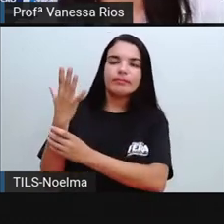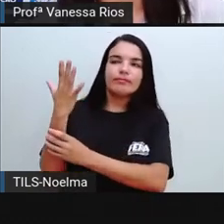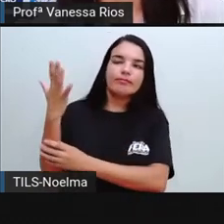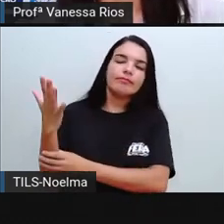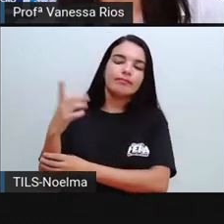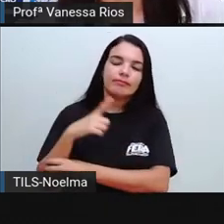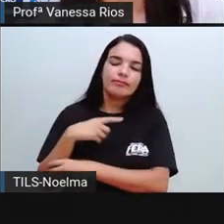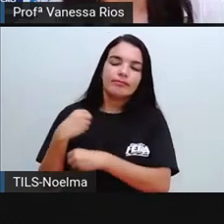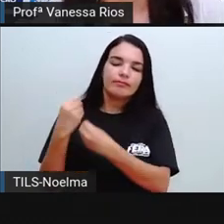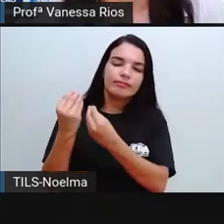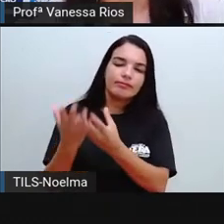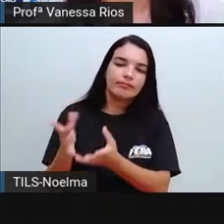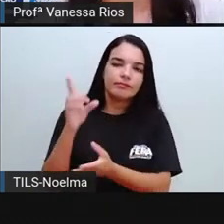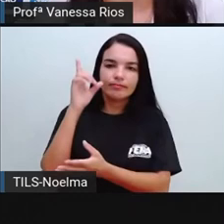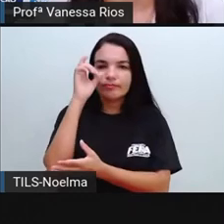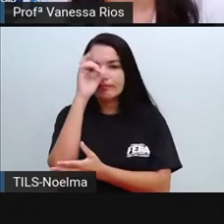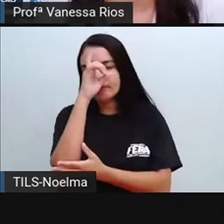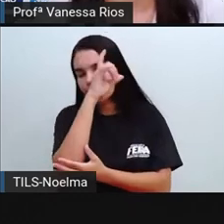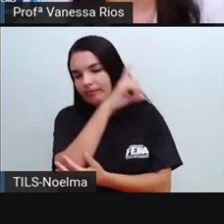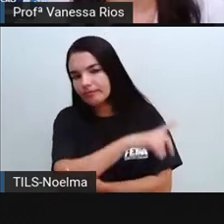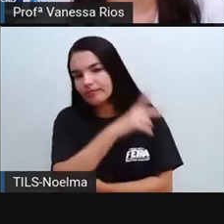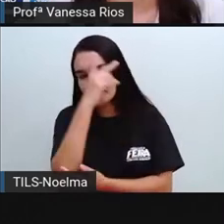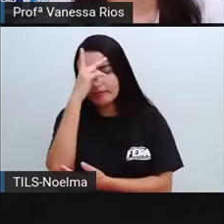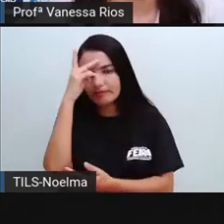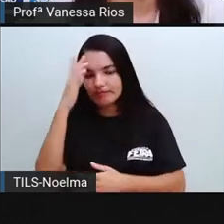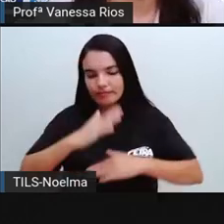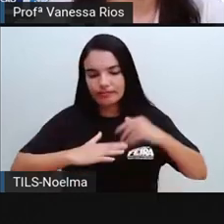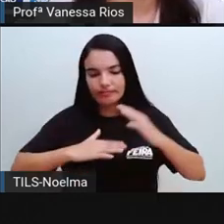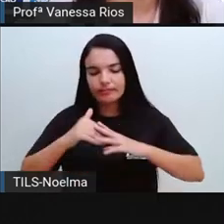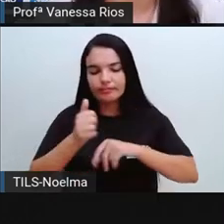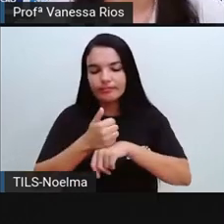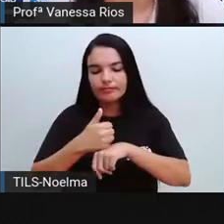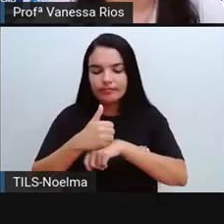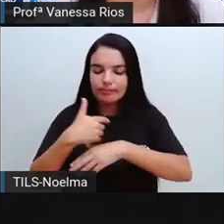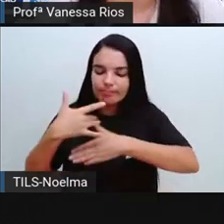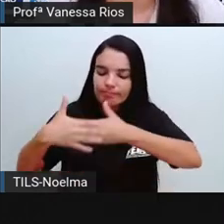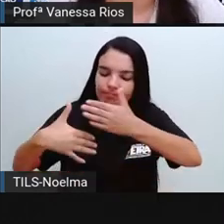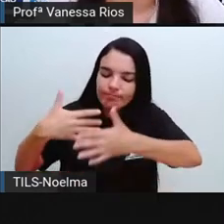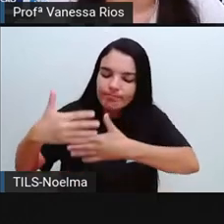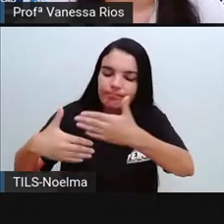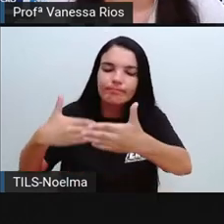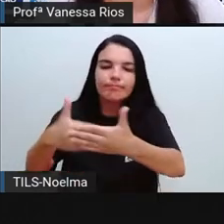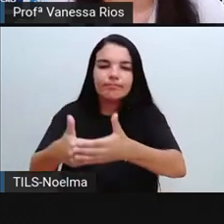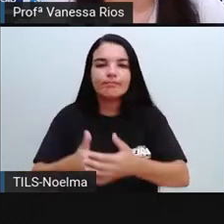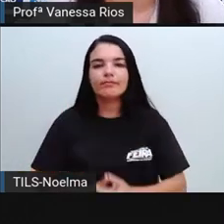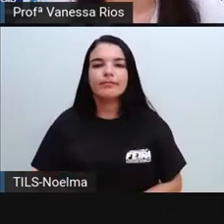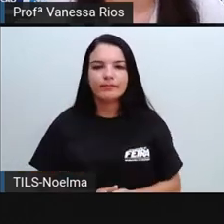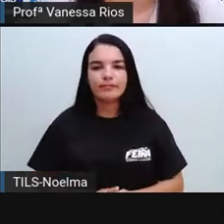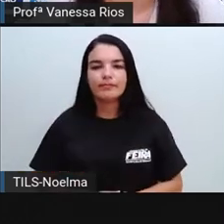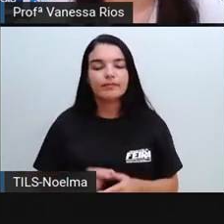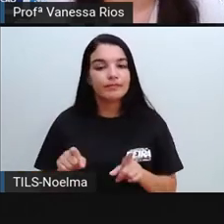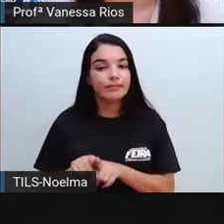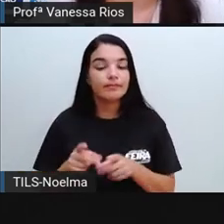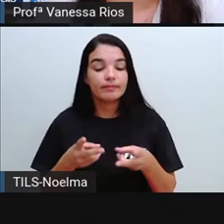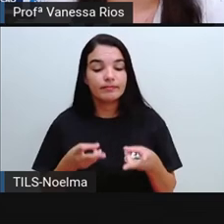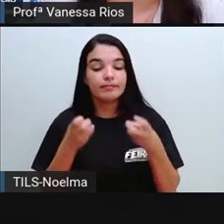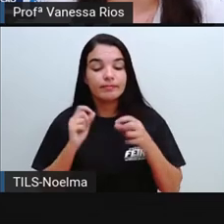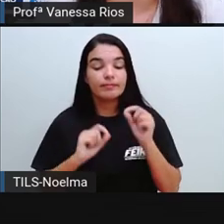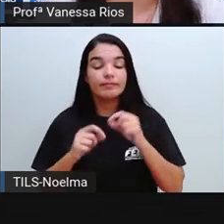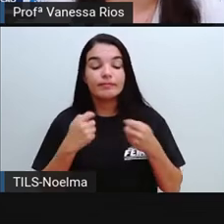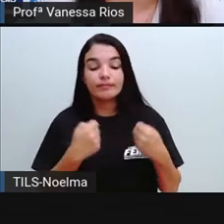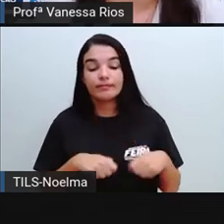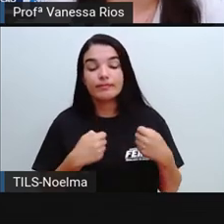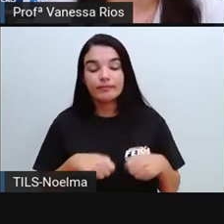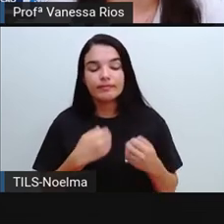aí dificuldades, né, para os agricultores no decorrer do tempo. E a gente percebe a necessidade do